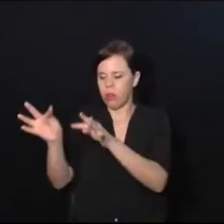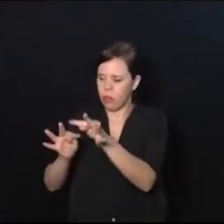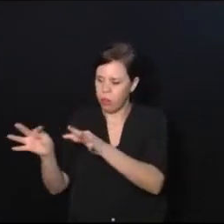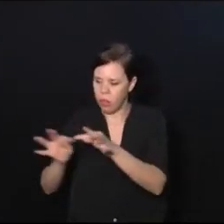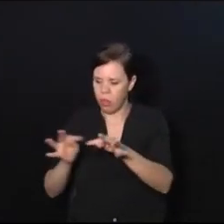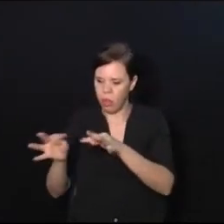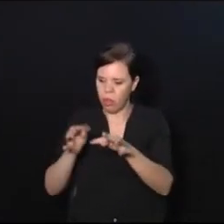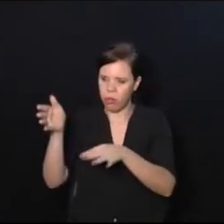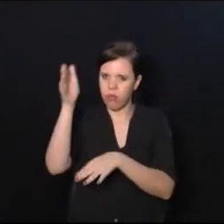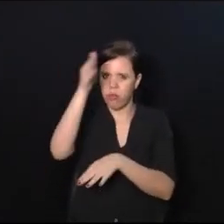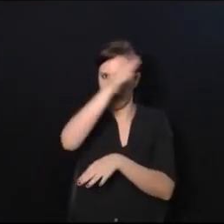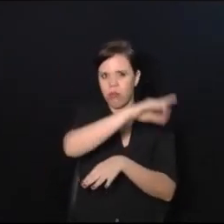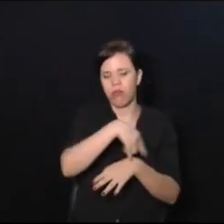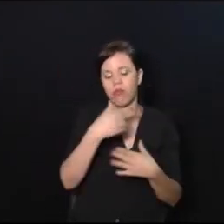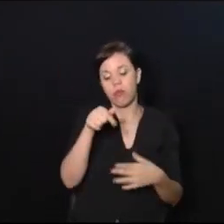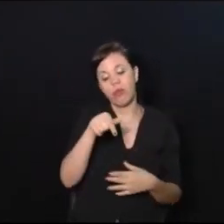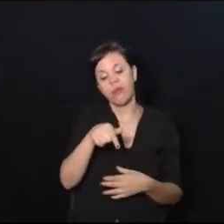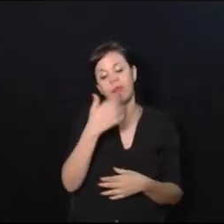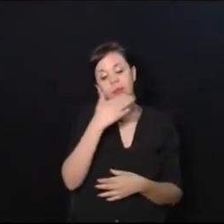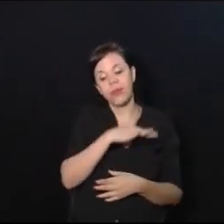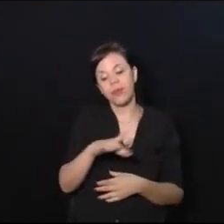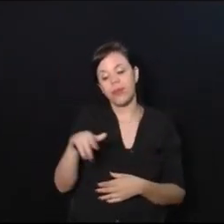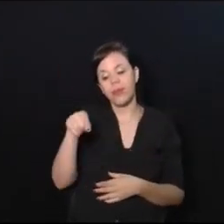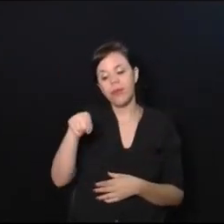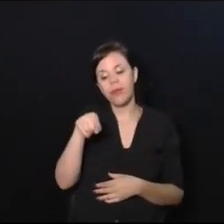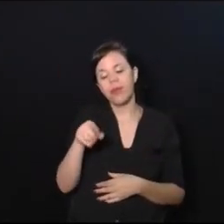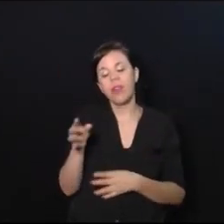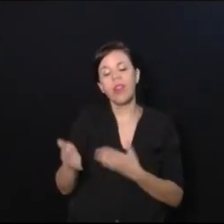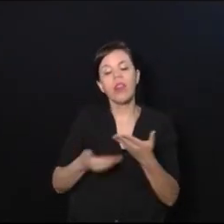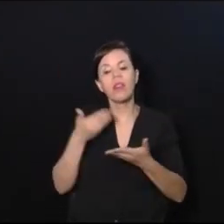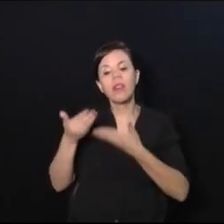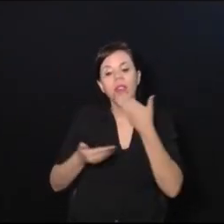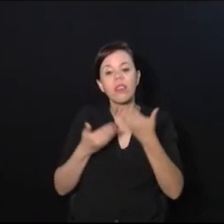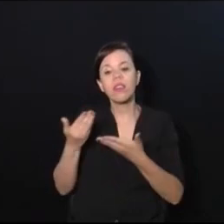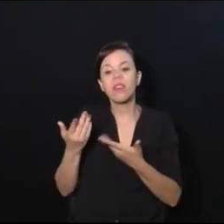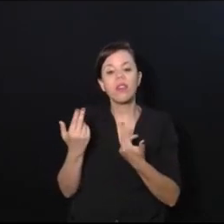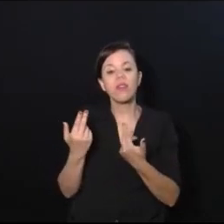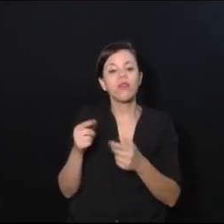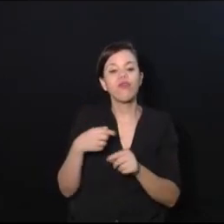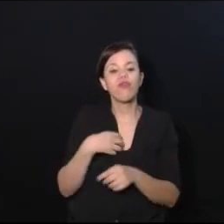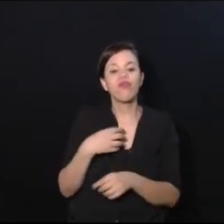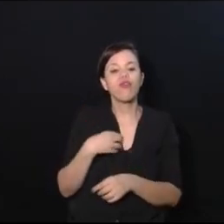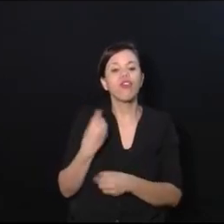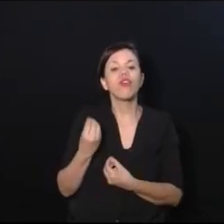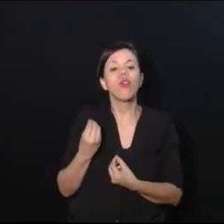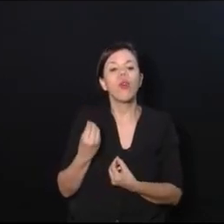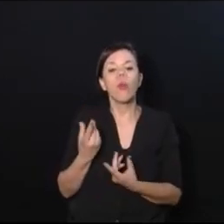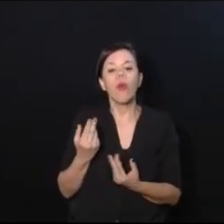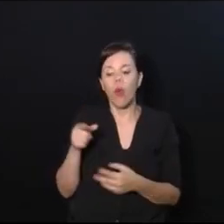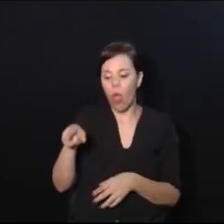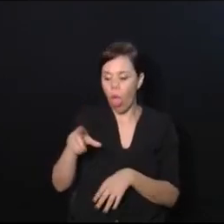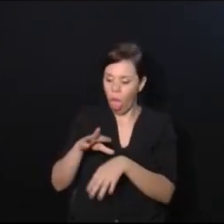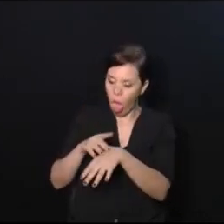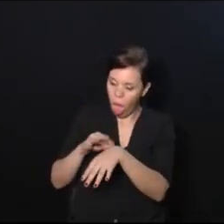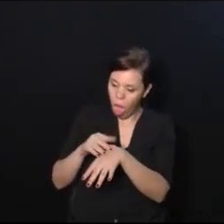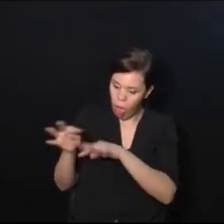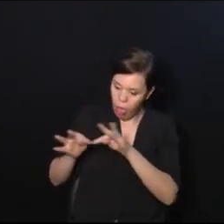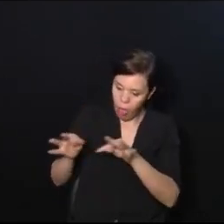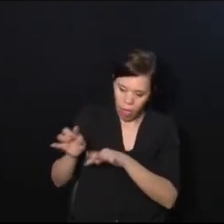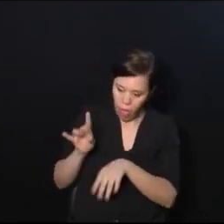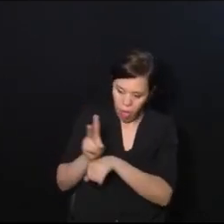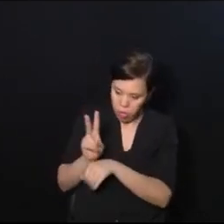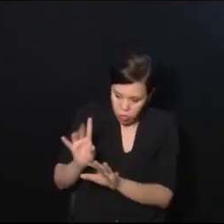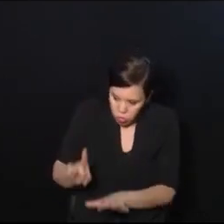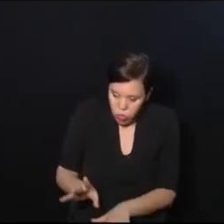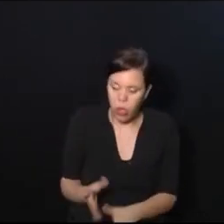E aí essa criança está sendo tratada única, exclusivamente, como um doente que precisa de tratamento.